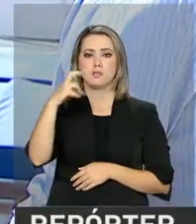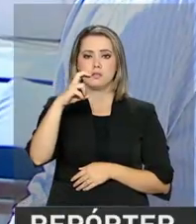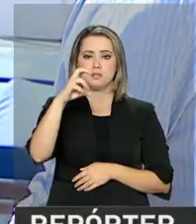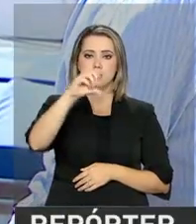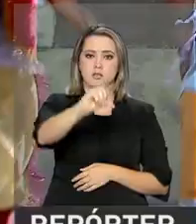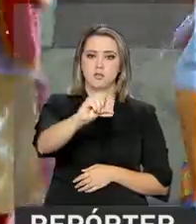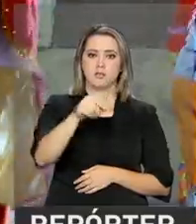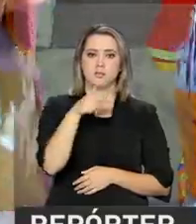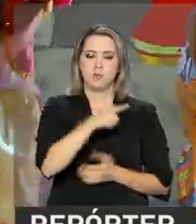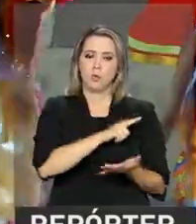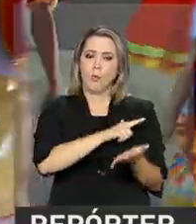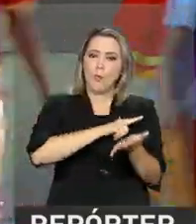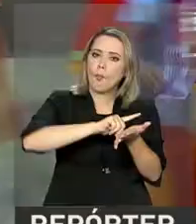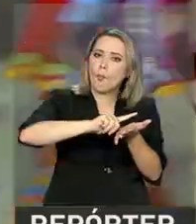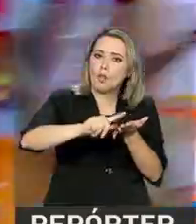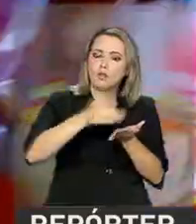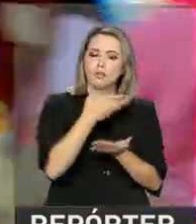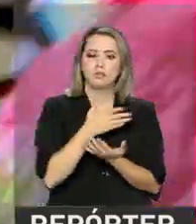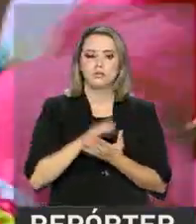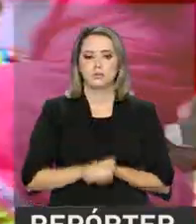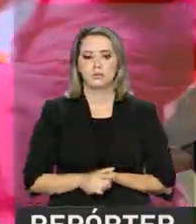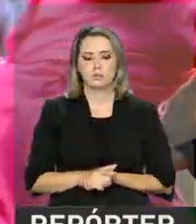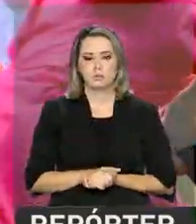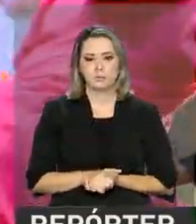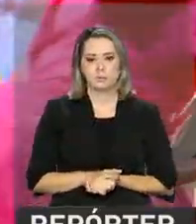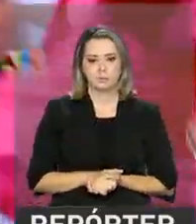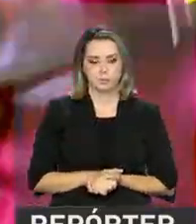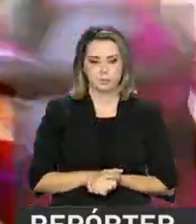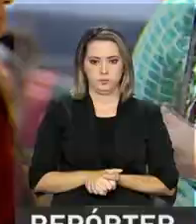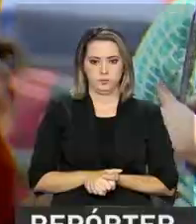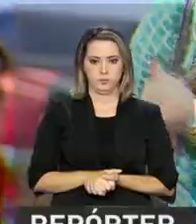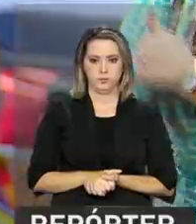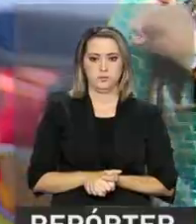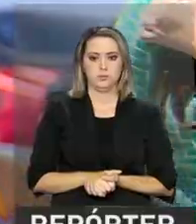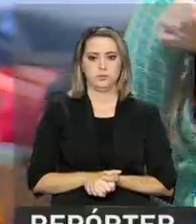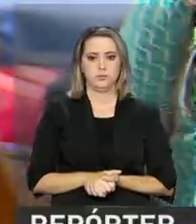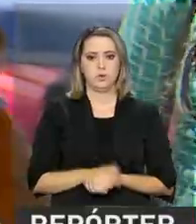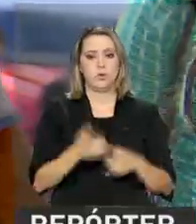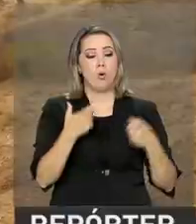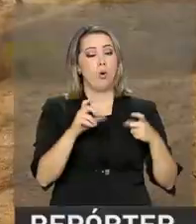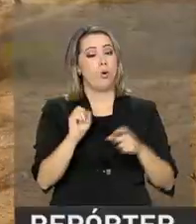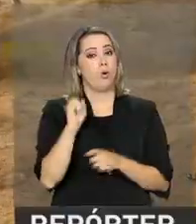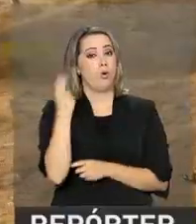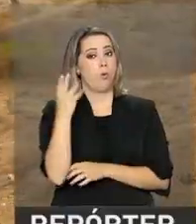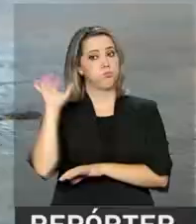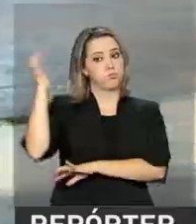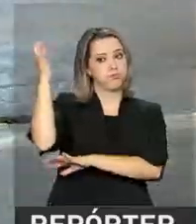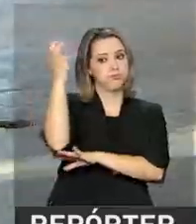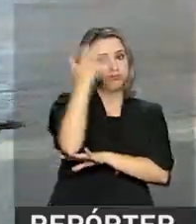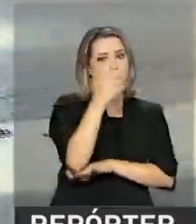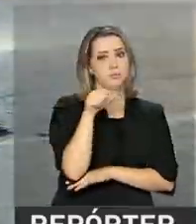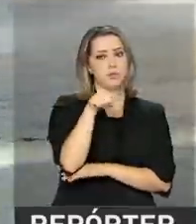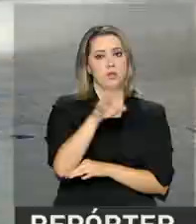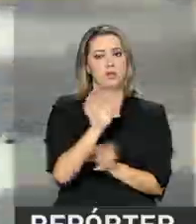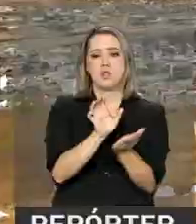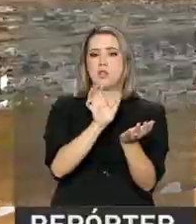No Sertão... São Mateus, prezebeiro, tinhoso, espivitado... Ou na Zona da Mata, no Poco...